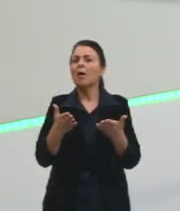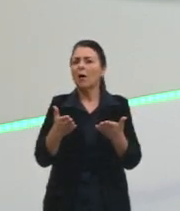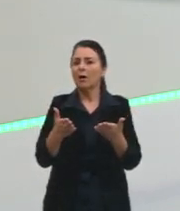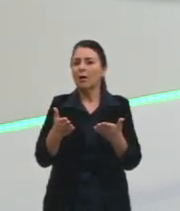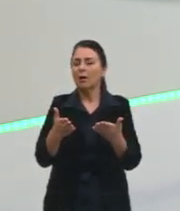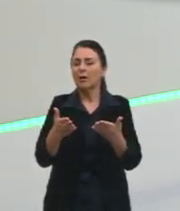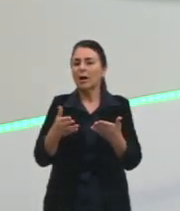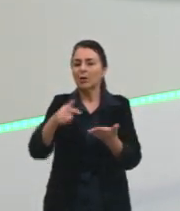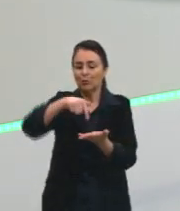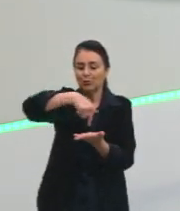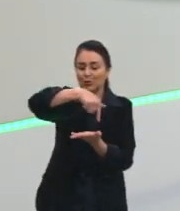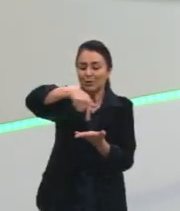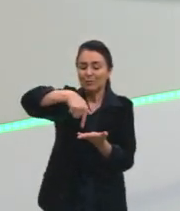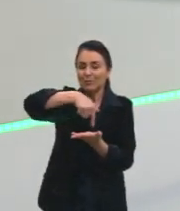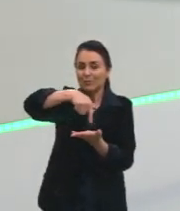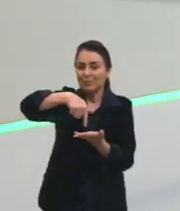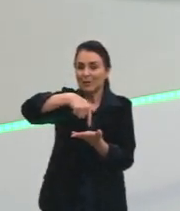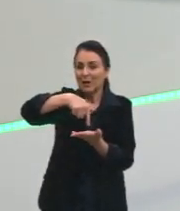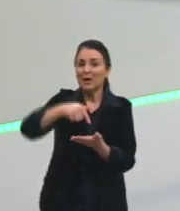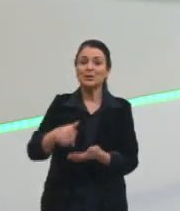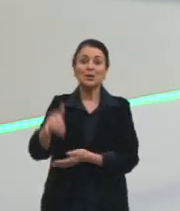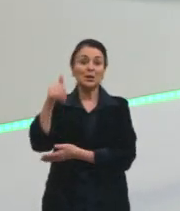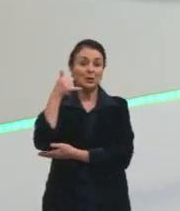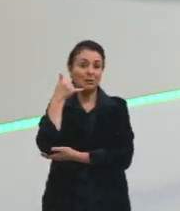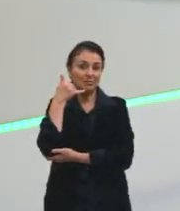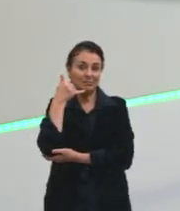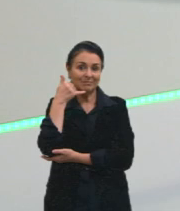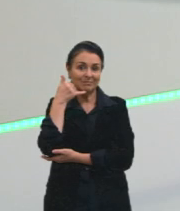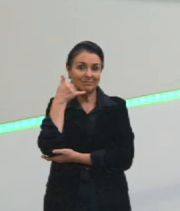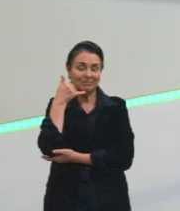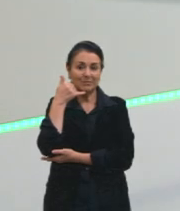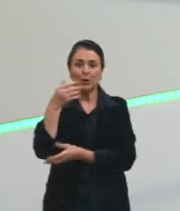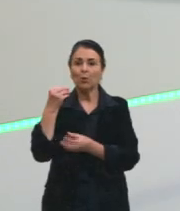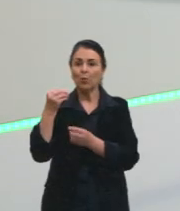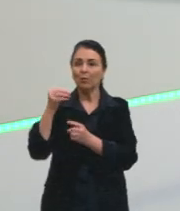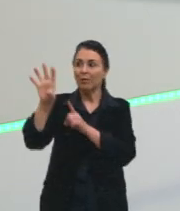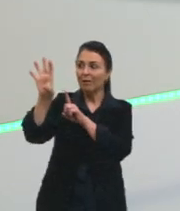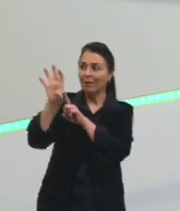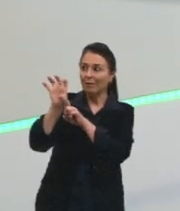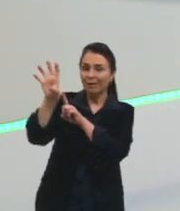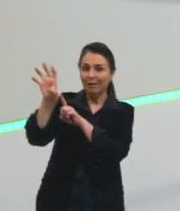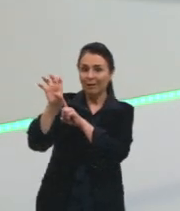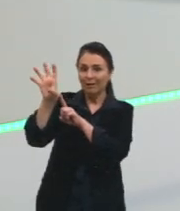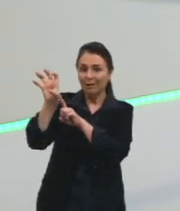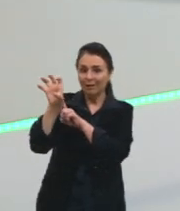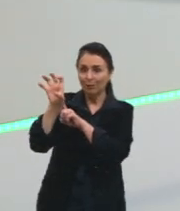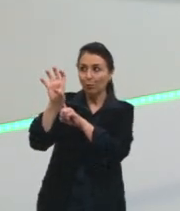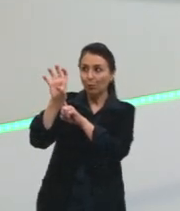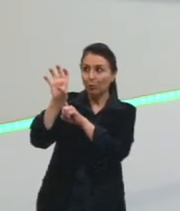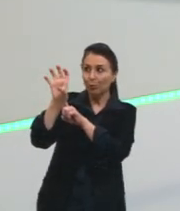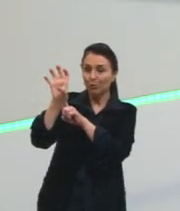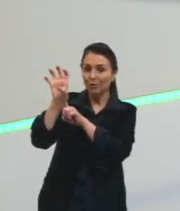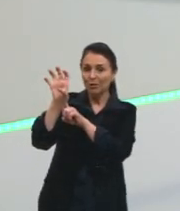ele é diferente, ele recebe a informação de uma antena, certo, da antena da tua